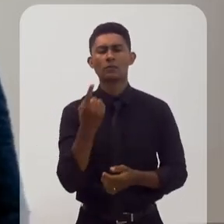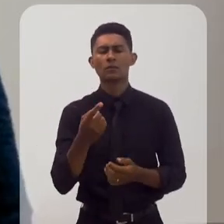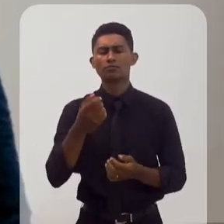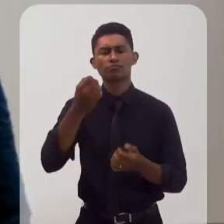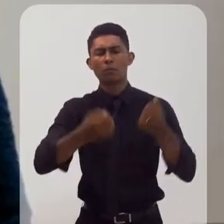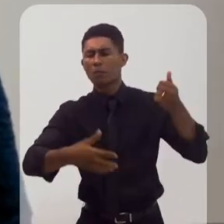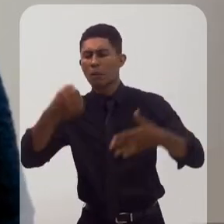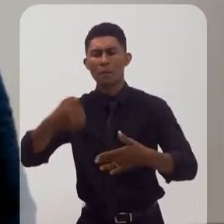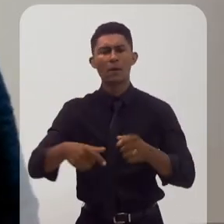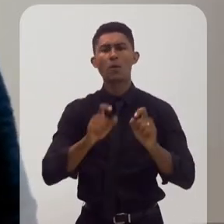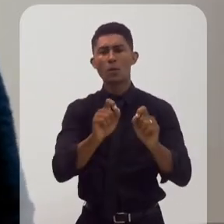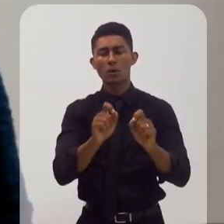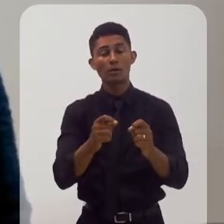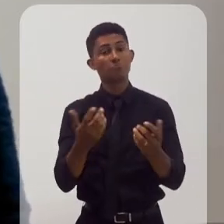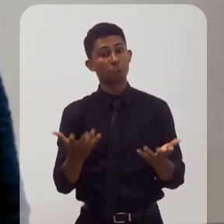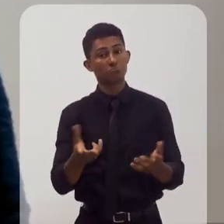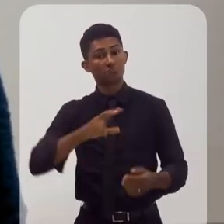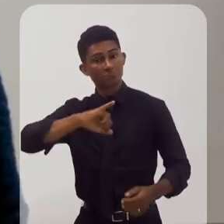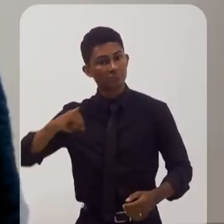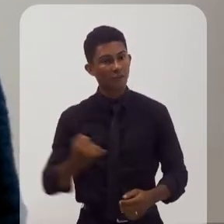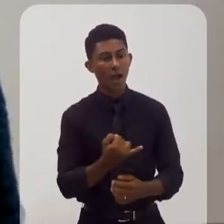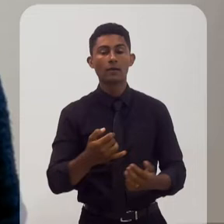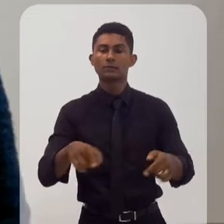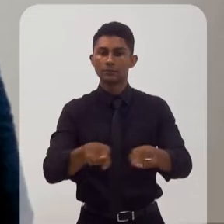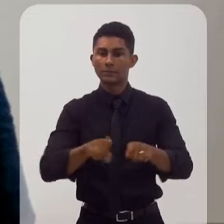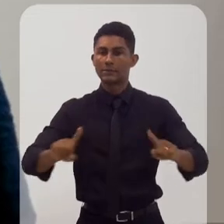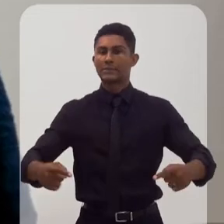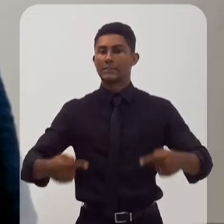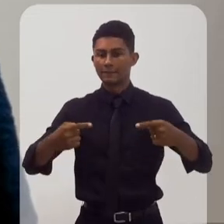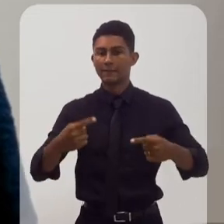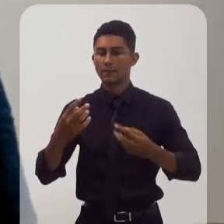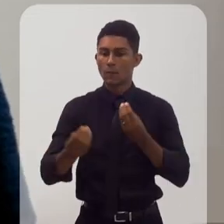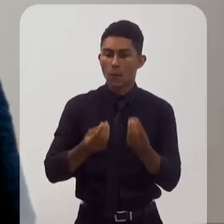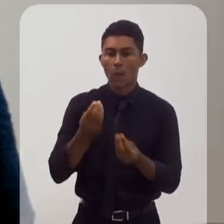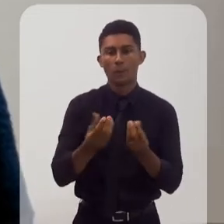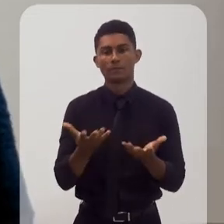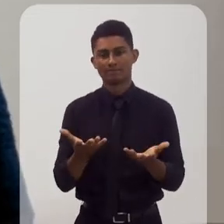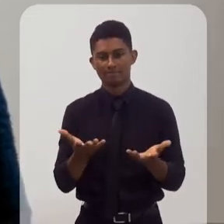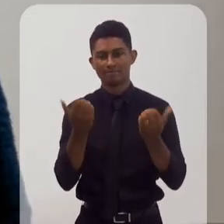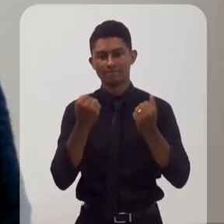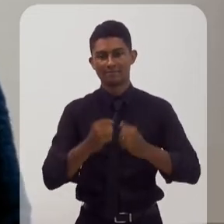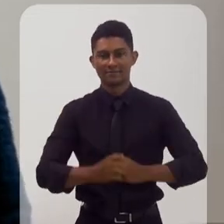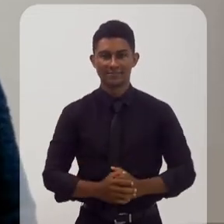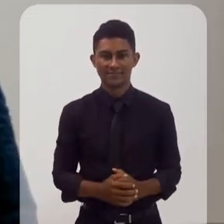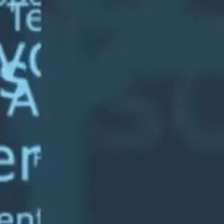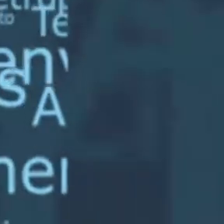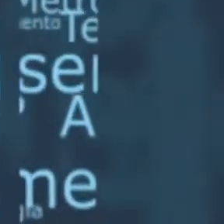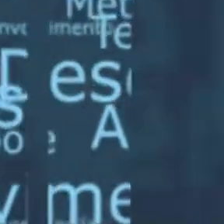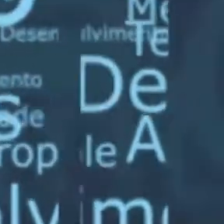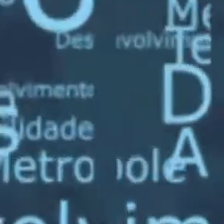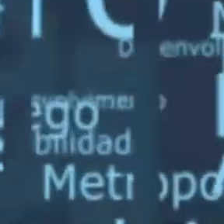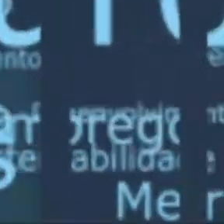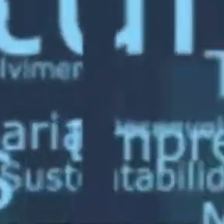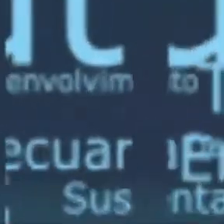agora, vamos falar sobre as oportunidades e os desafios para avançarmos nessa agenda. Vem comigo!